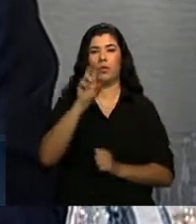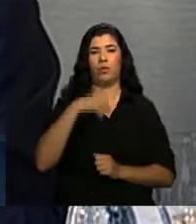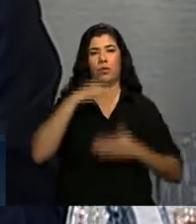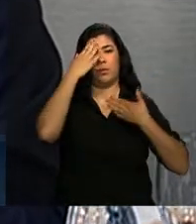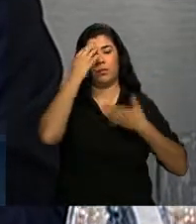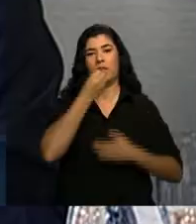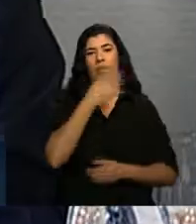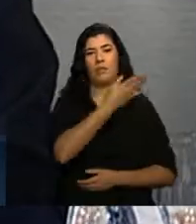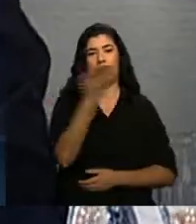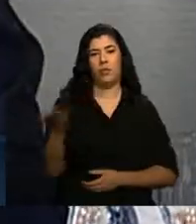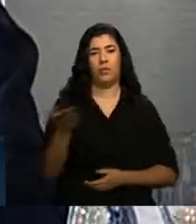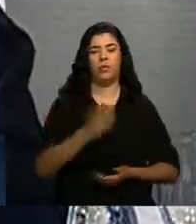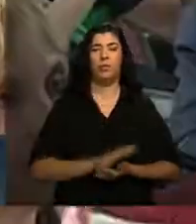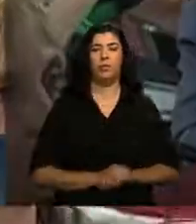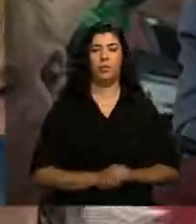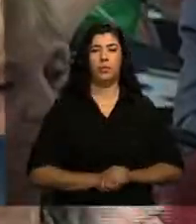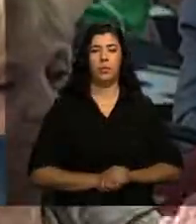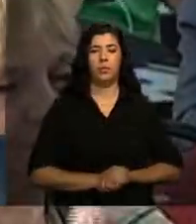obrigado e um bom dia a todos.